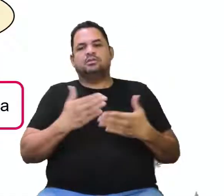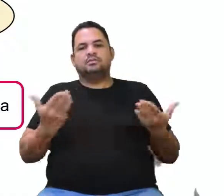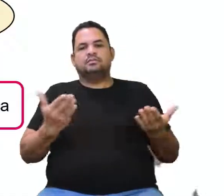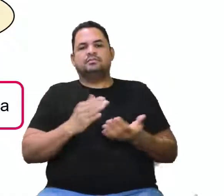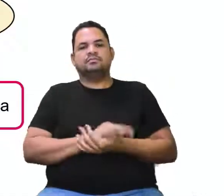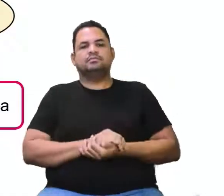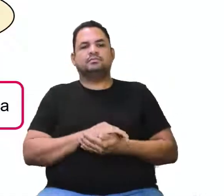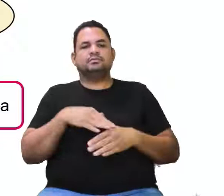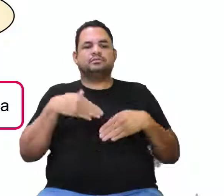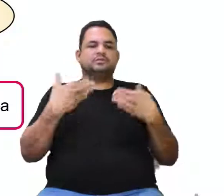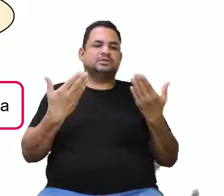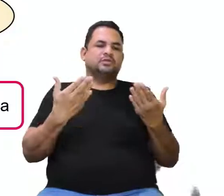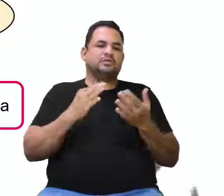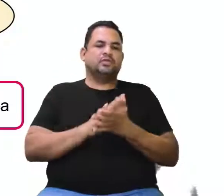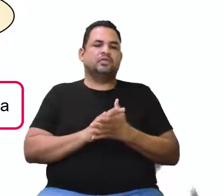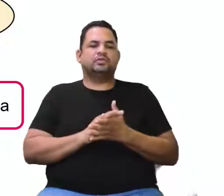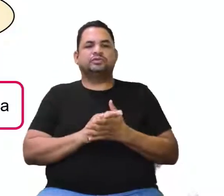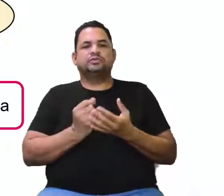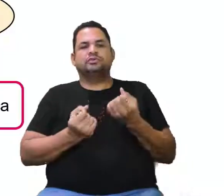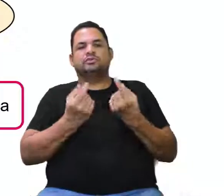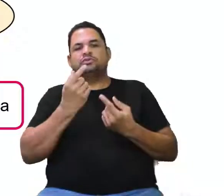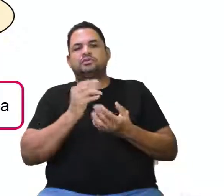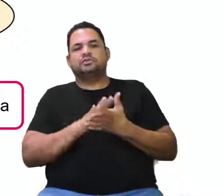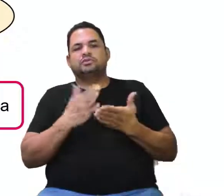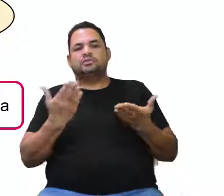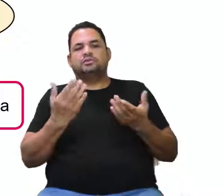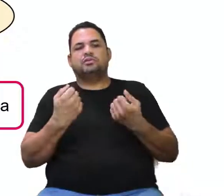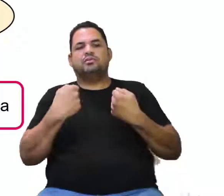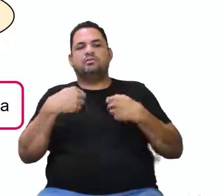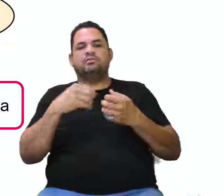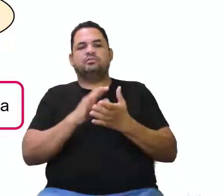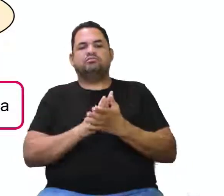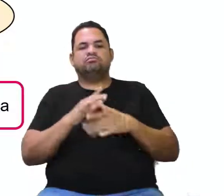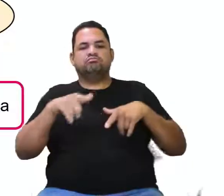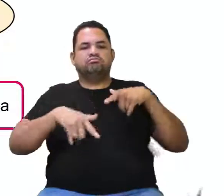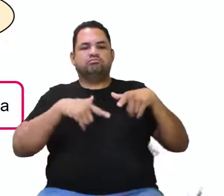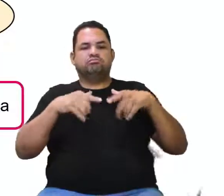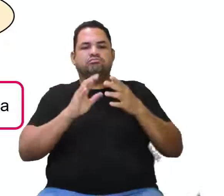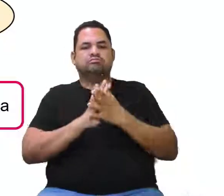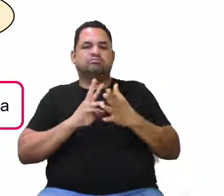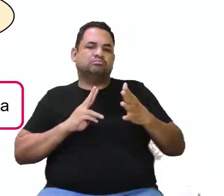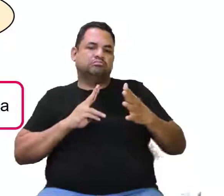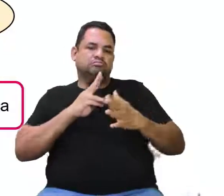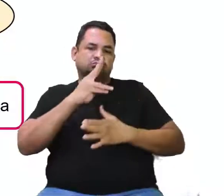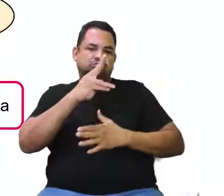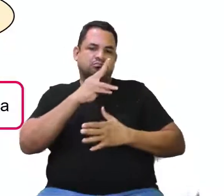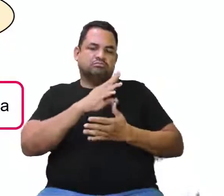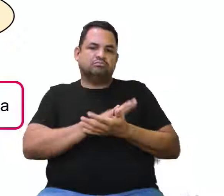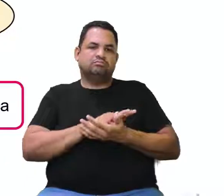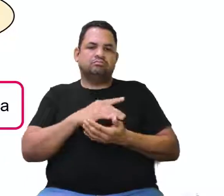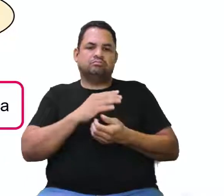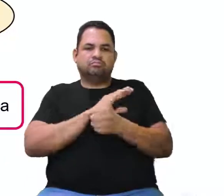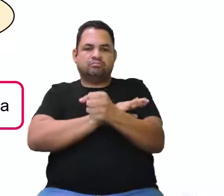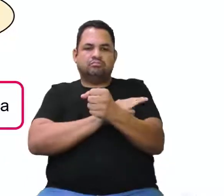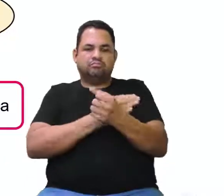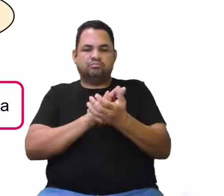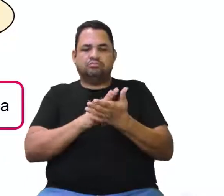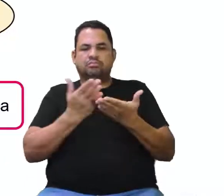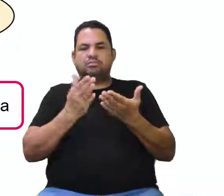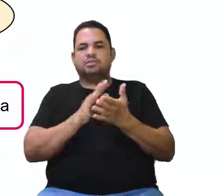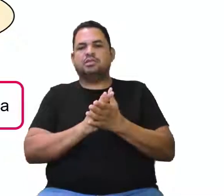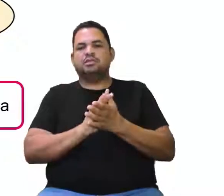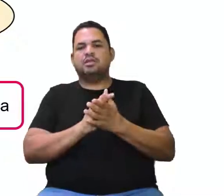alguns exemplos de exercícios que a gente pode trabalhar aí para fortalecer a região da